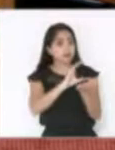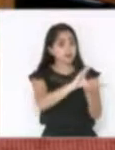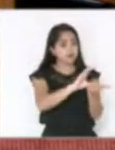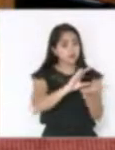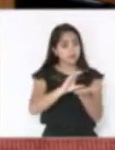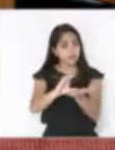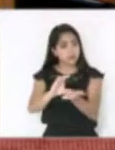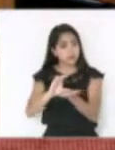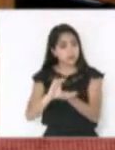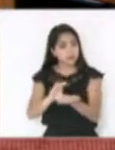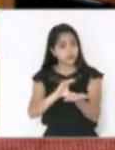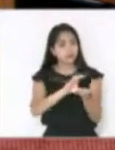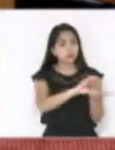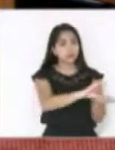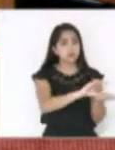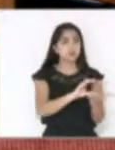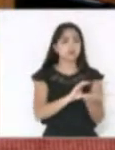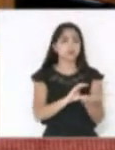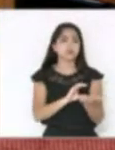recursos que não